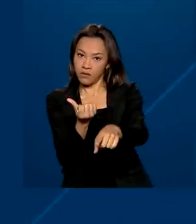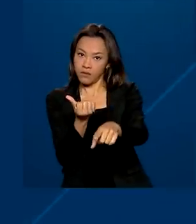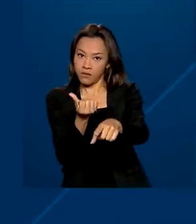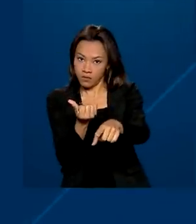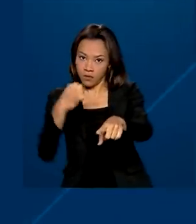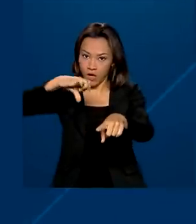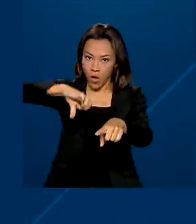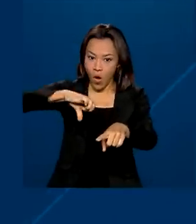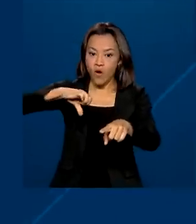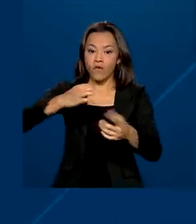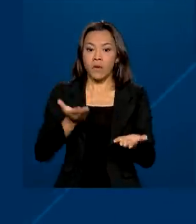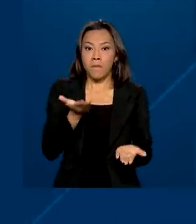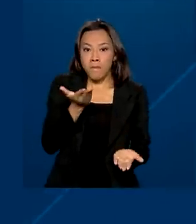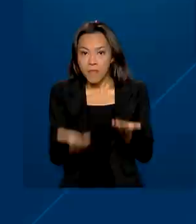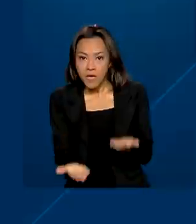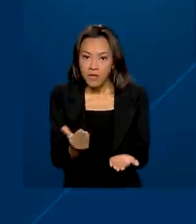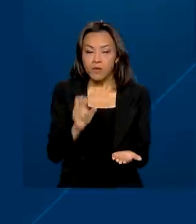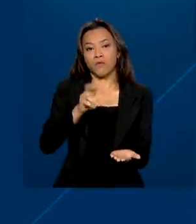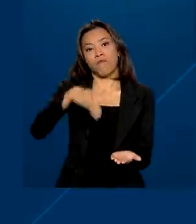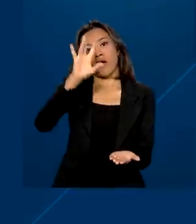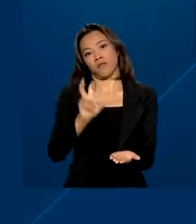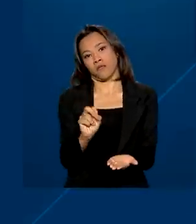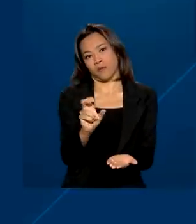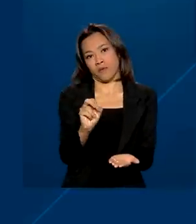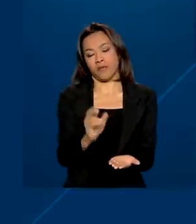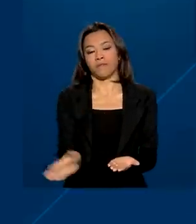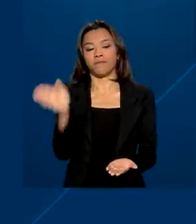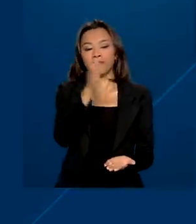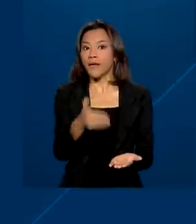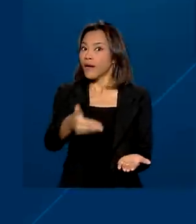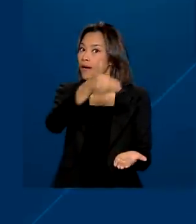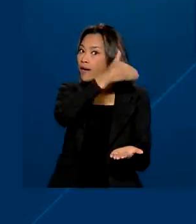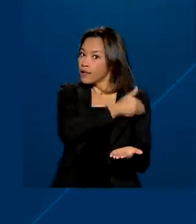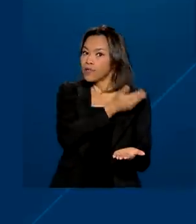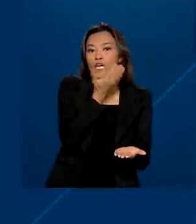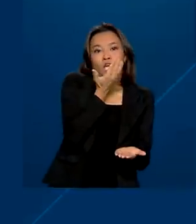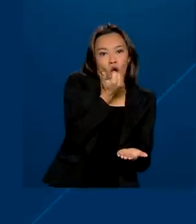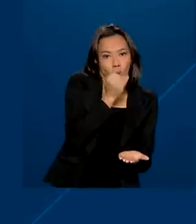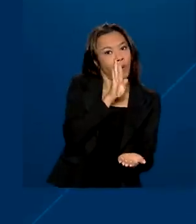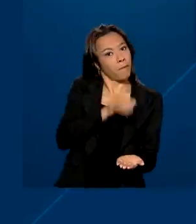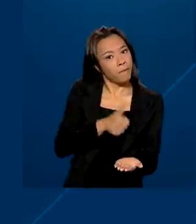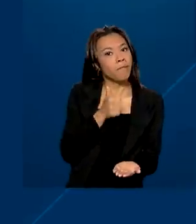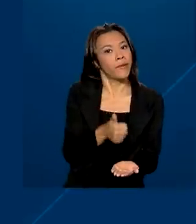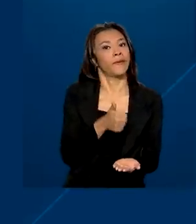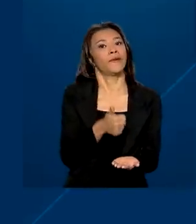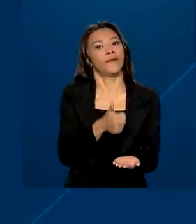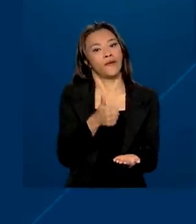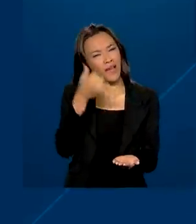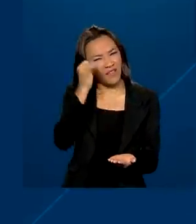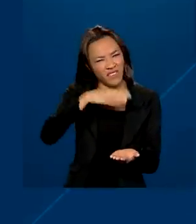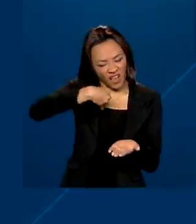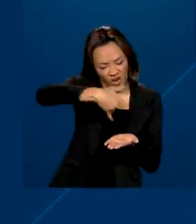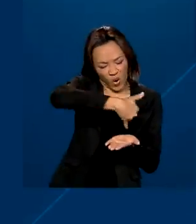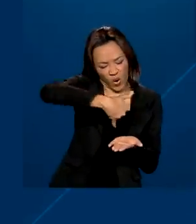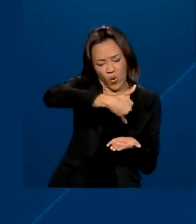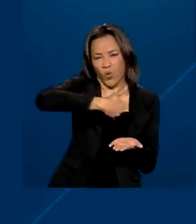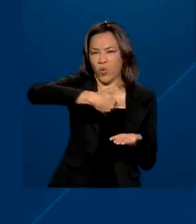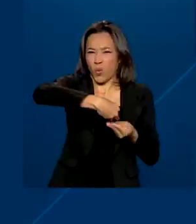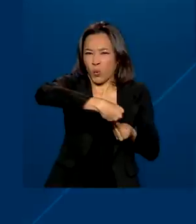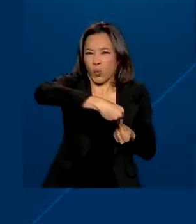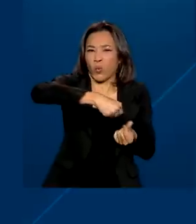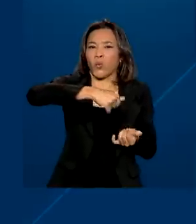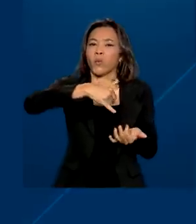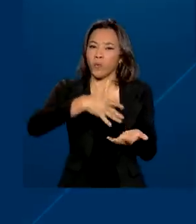pesar mais de 50 quilos. Antes da doação, é importante se alimentar, mas evitar alimentos gordurosos. O